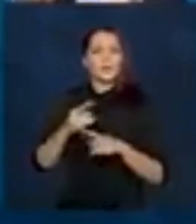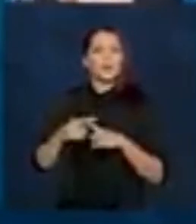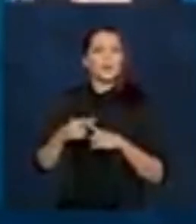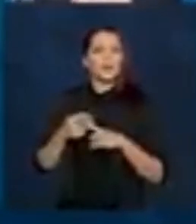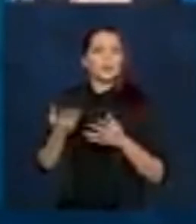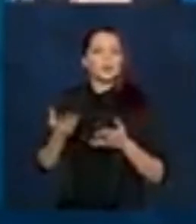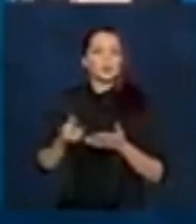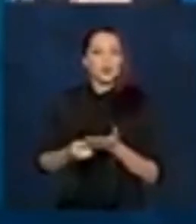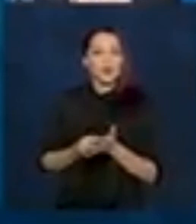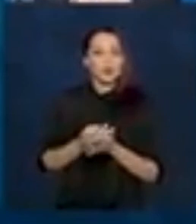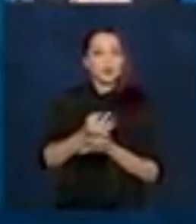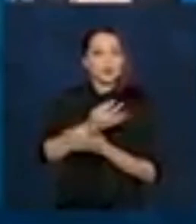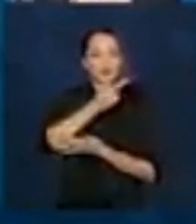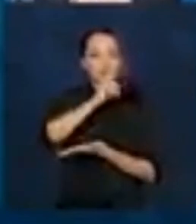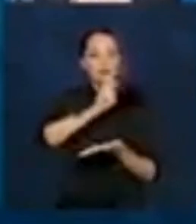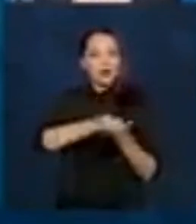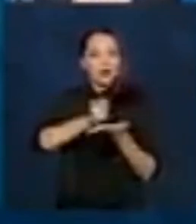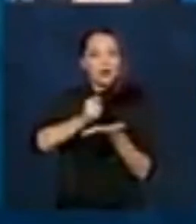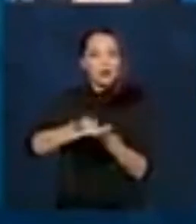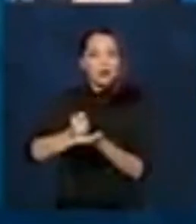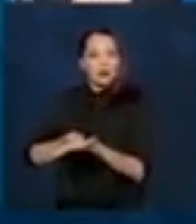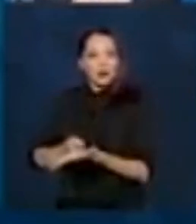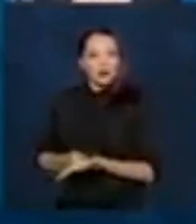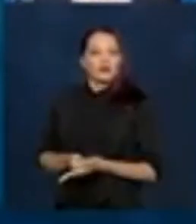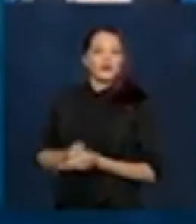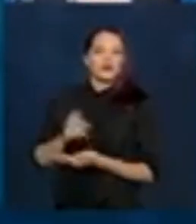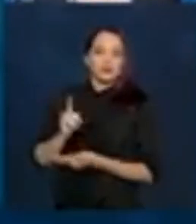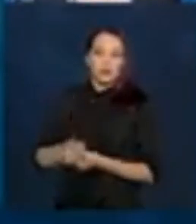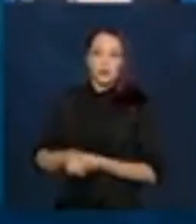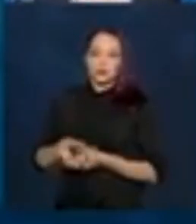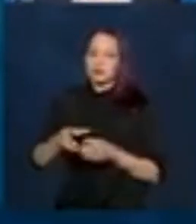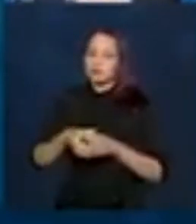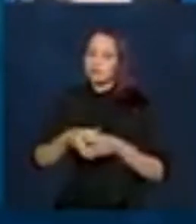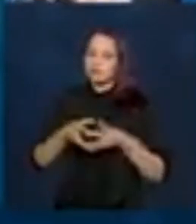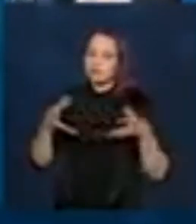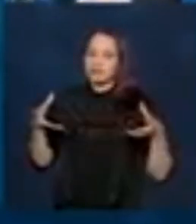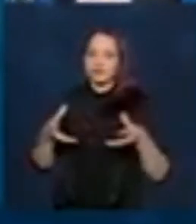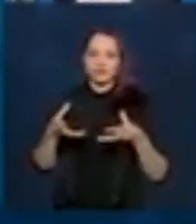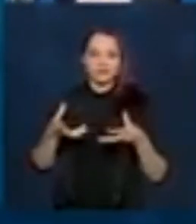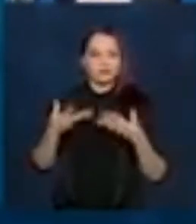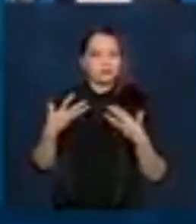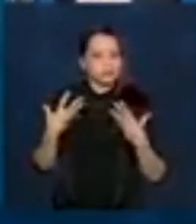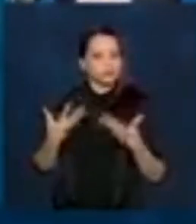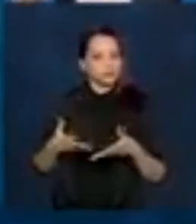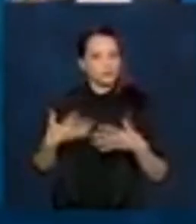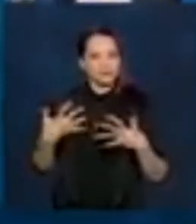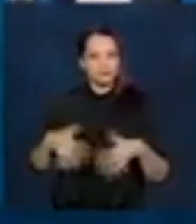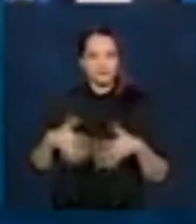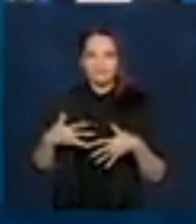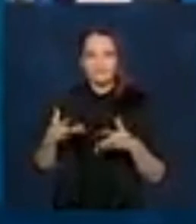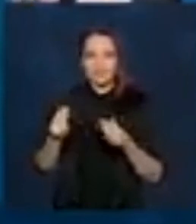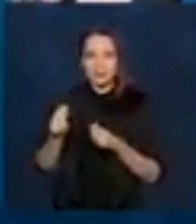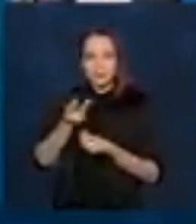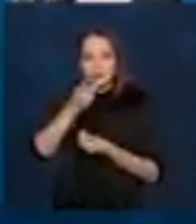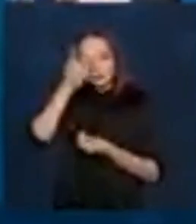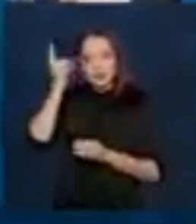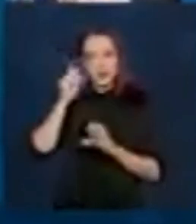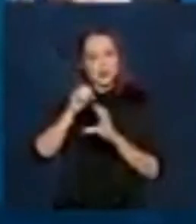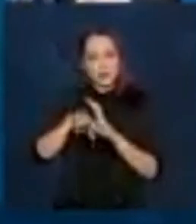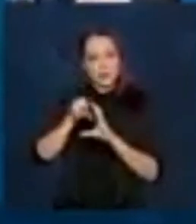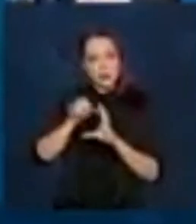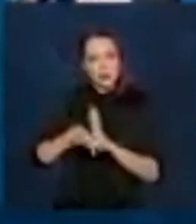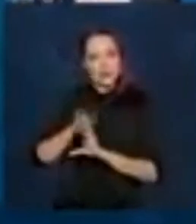Porque a quantidade de pagamentos é inédita. Então, nós estamos fazendo depósitos aos